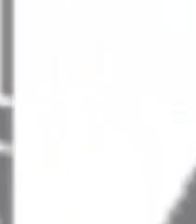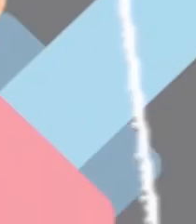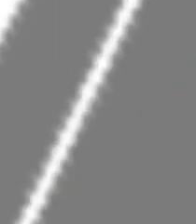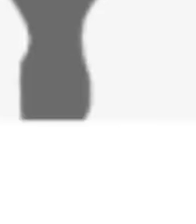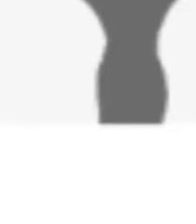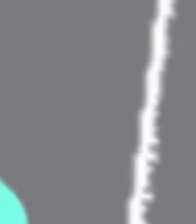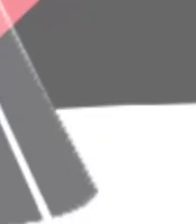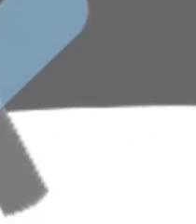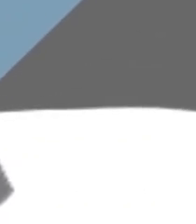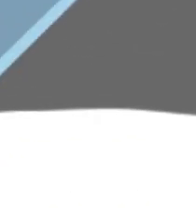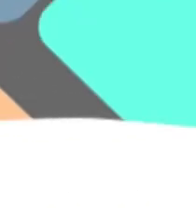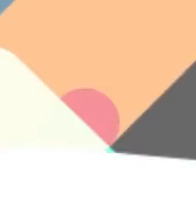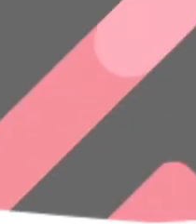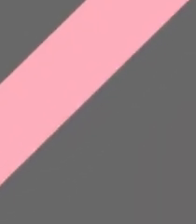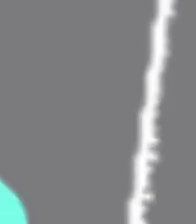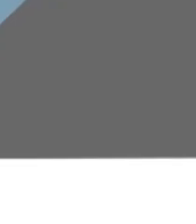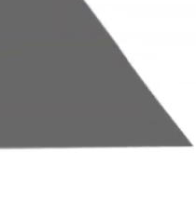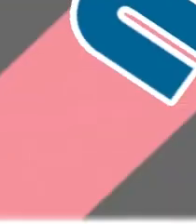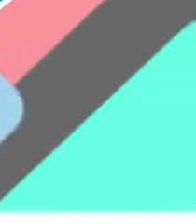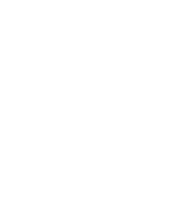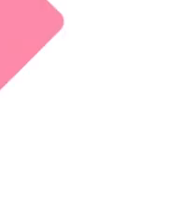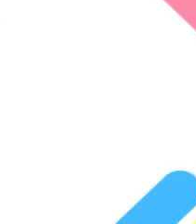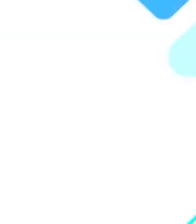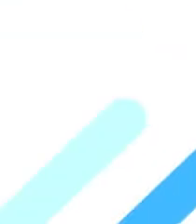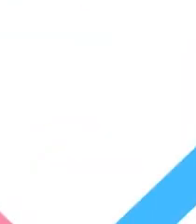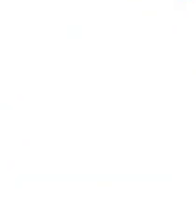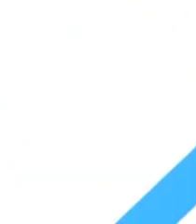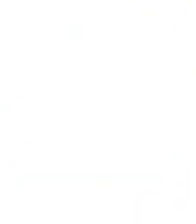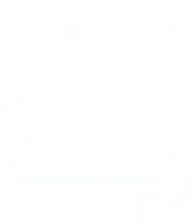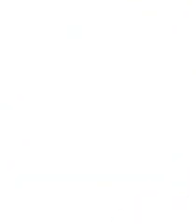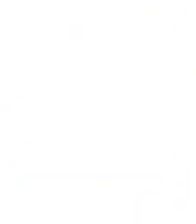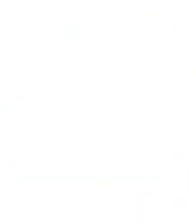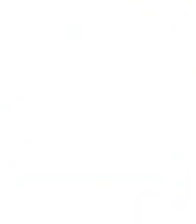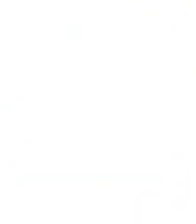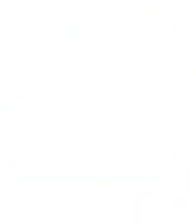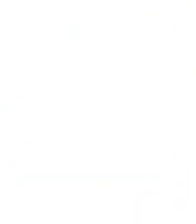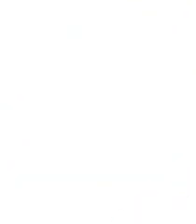segundinho só. E aí Adriana Zanotto